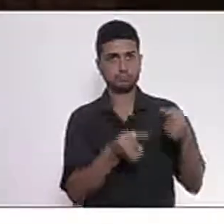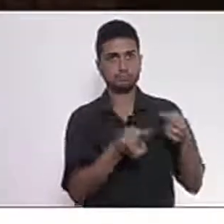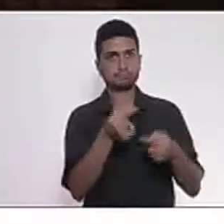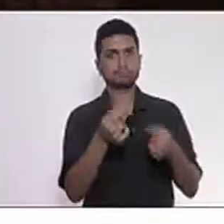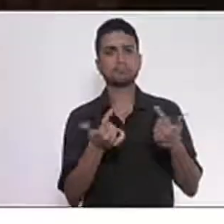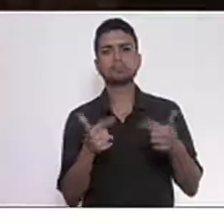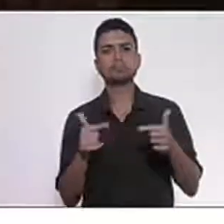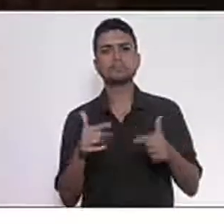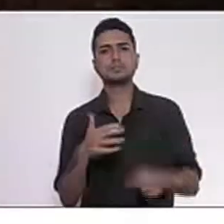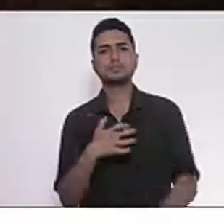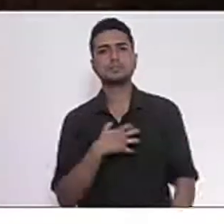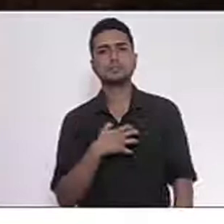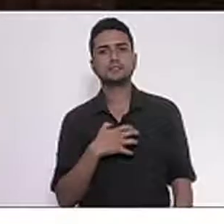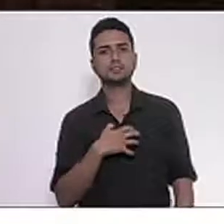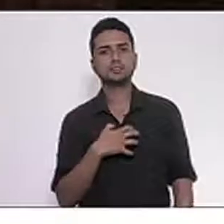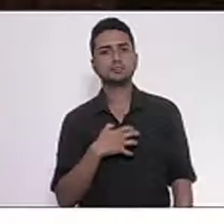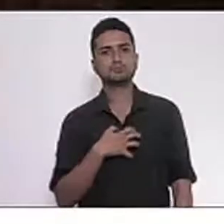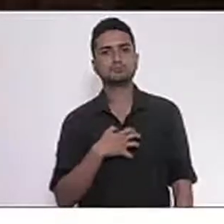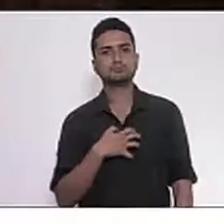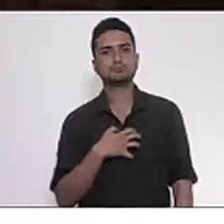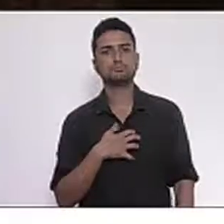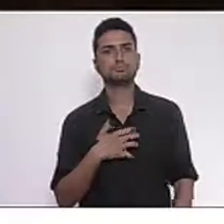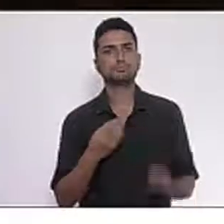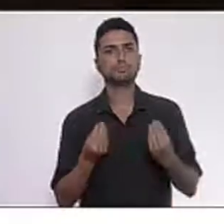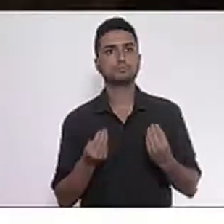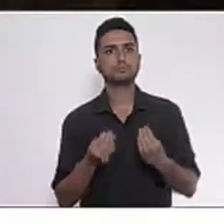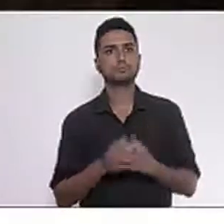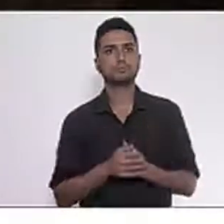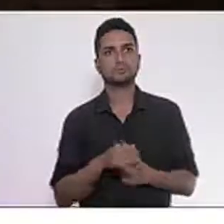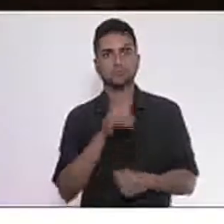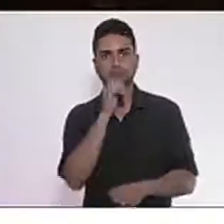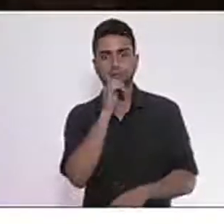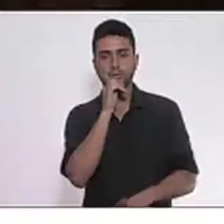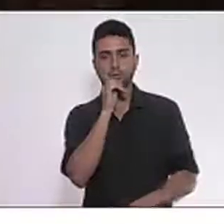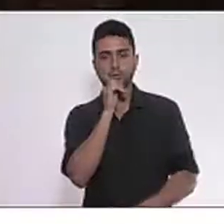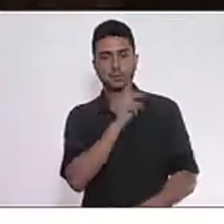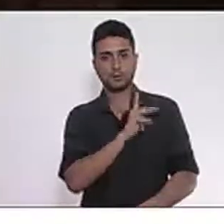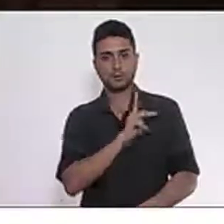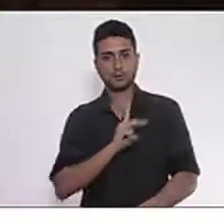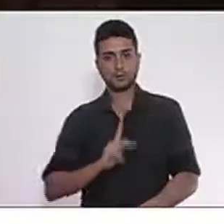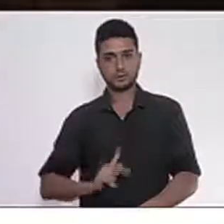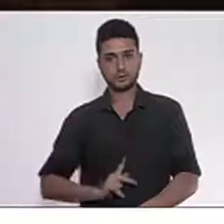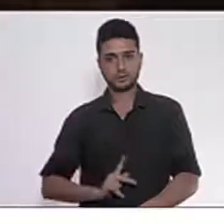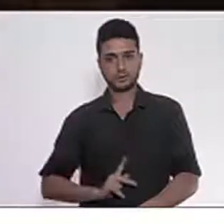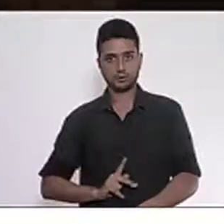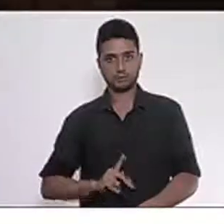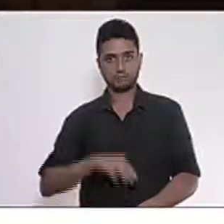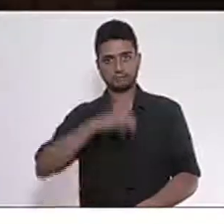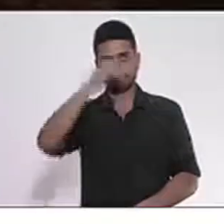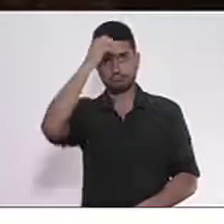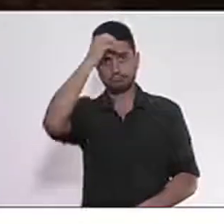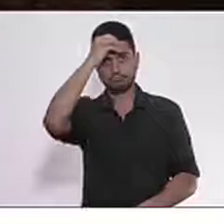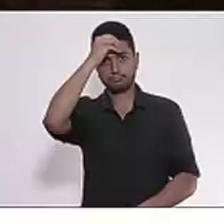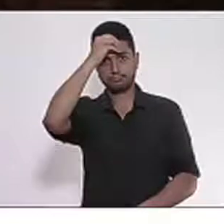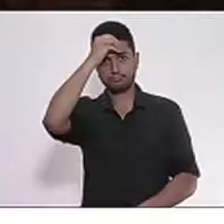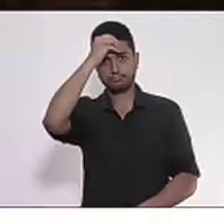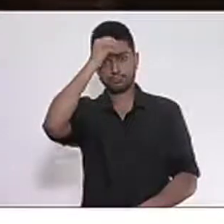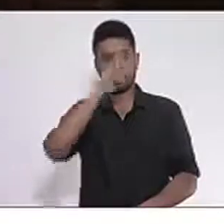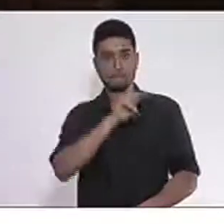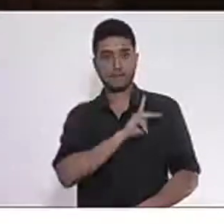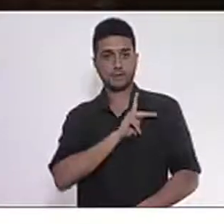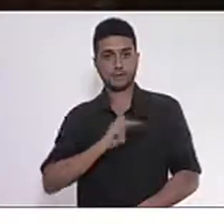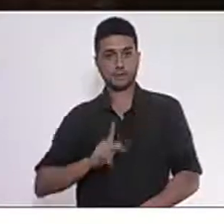nenhum sentido. O presidente da República, a cada dia, dá uma